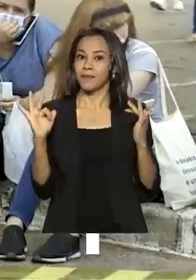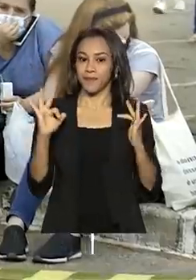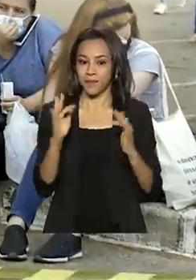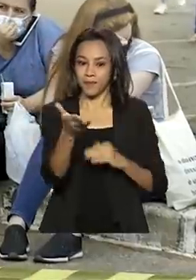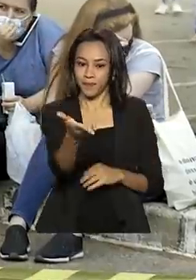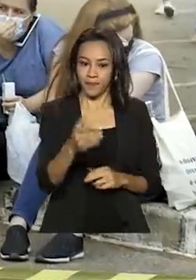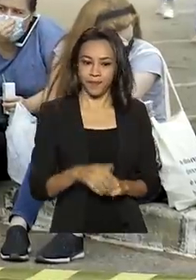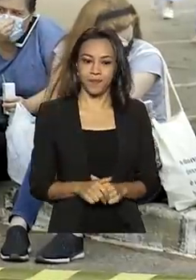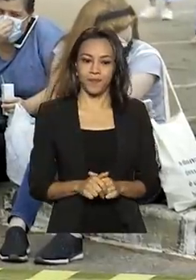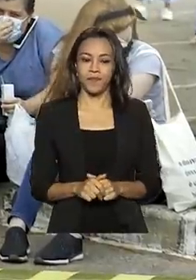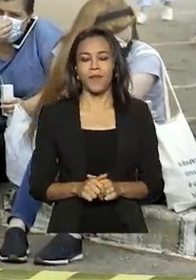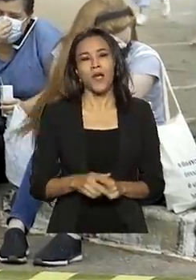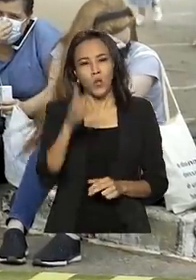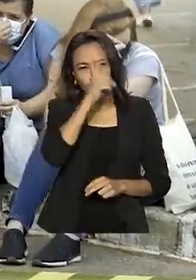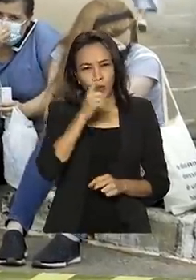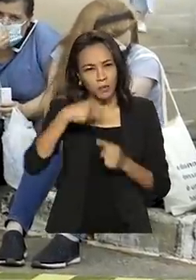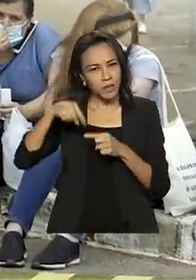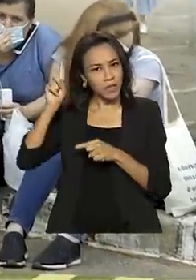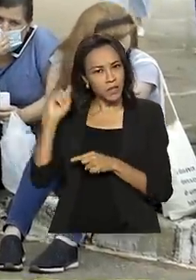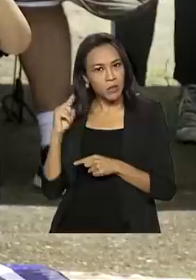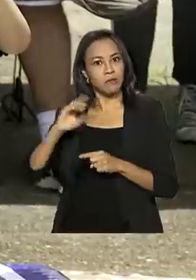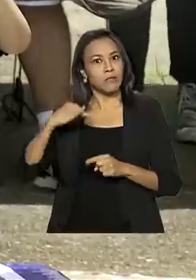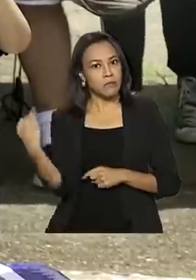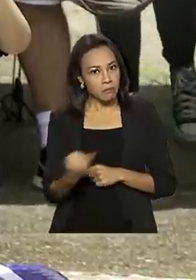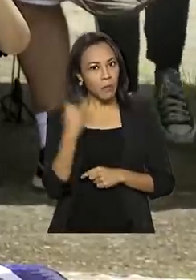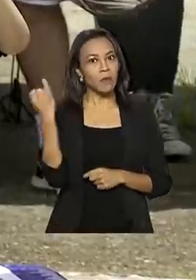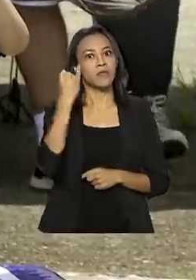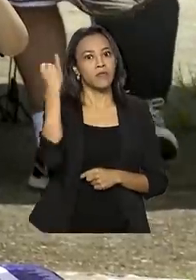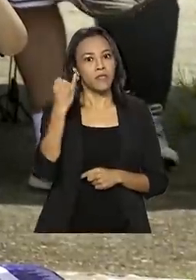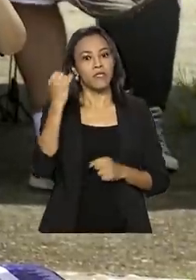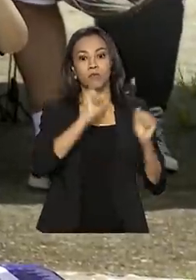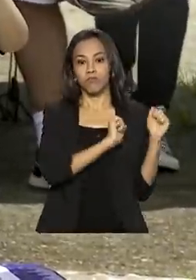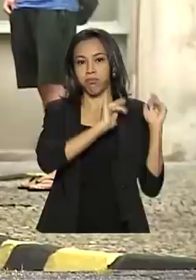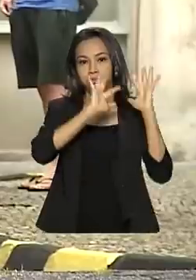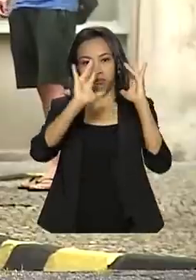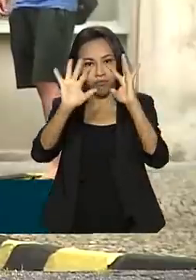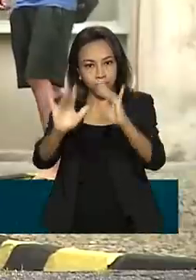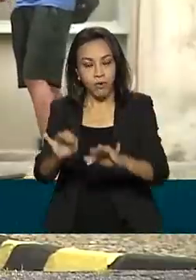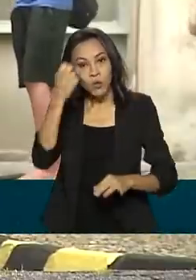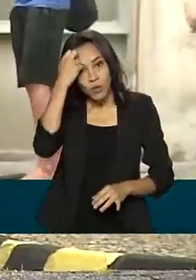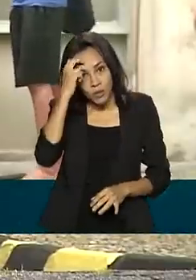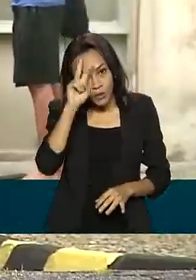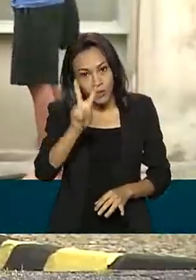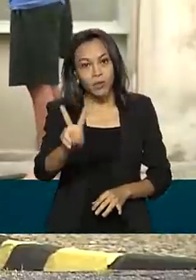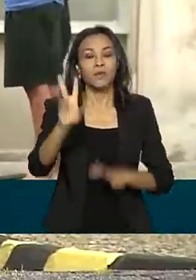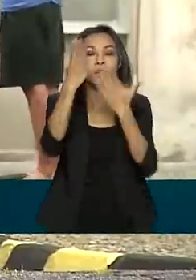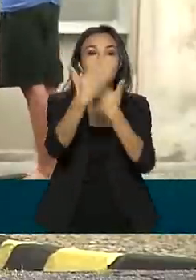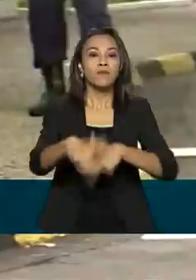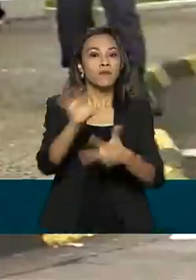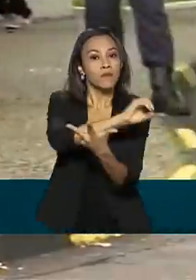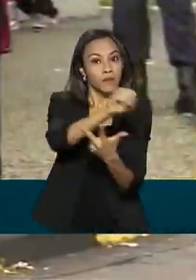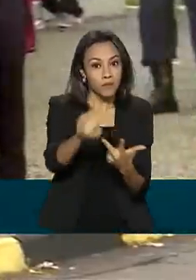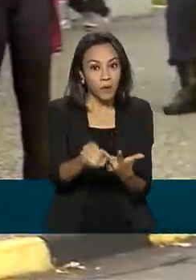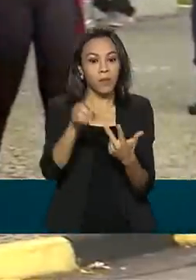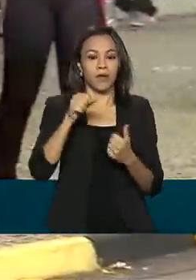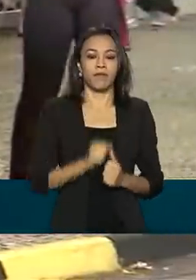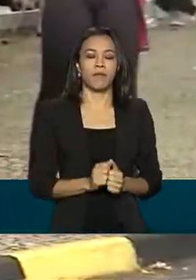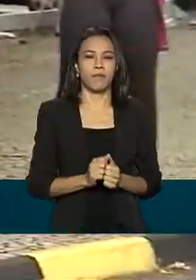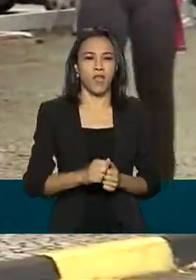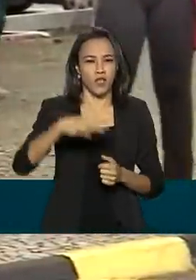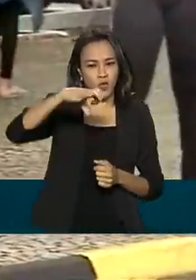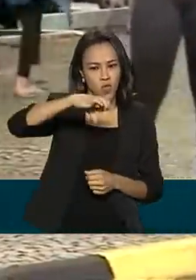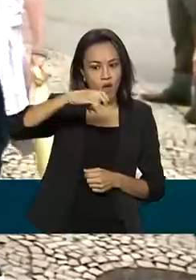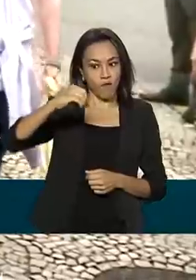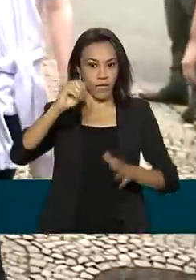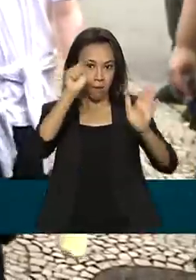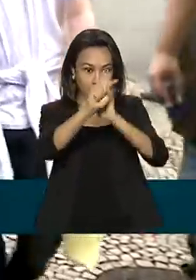O domingo foi decisivo para os estudantes que compareceram ao segundo dia de provas do Enem. O desempenho nas 90